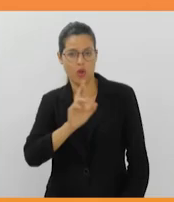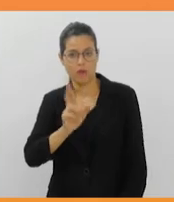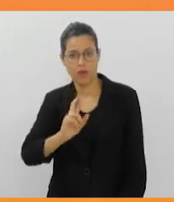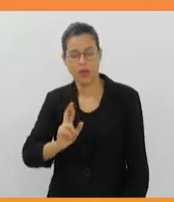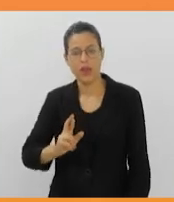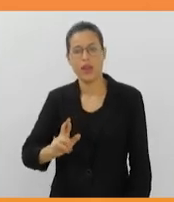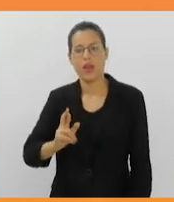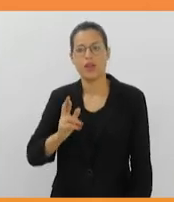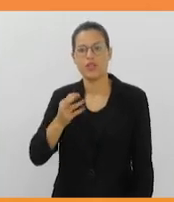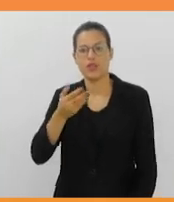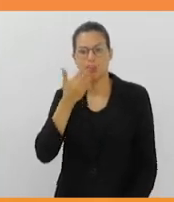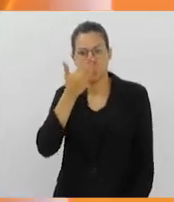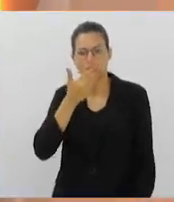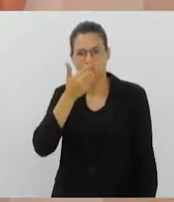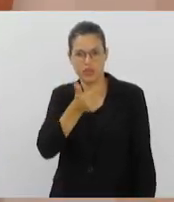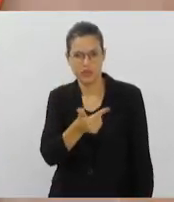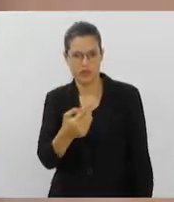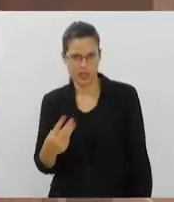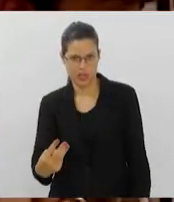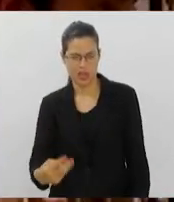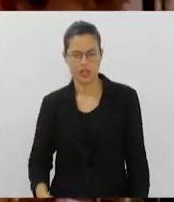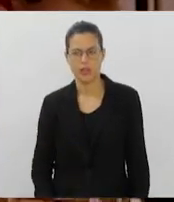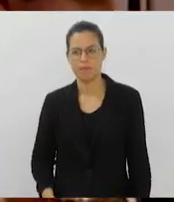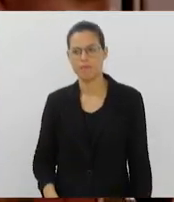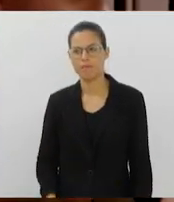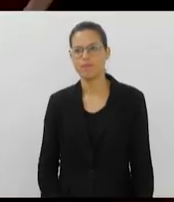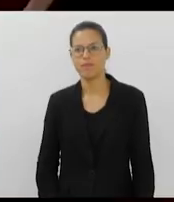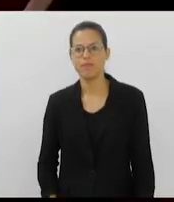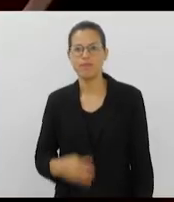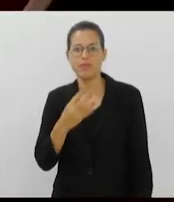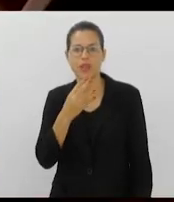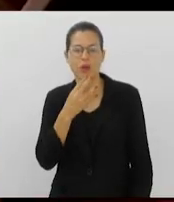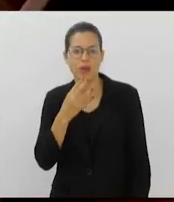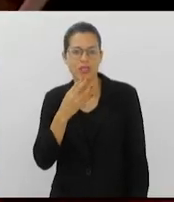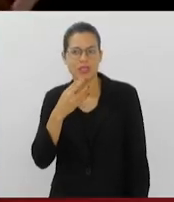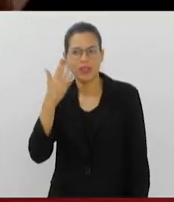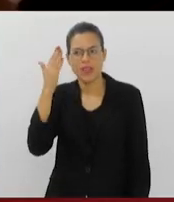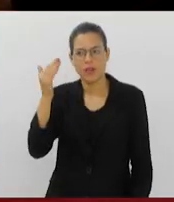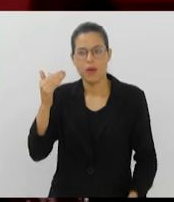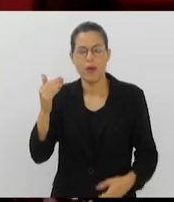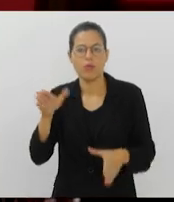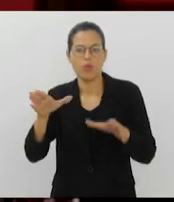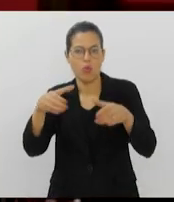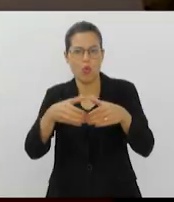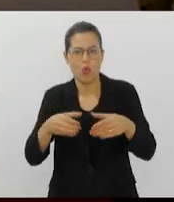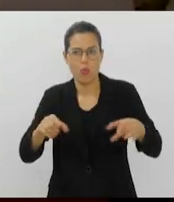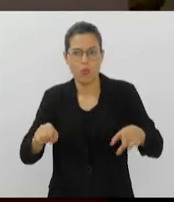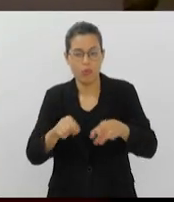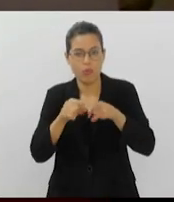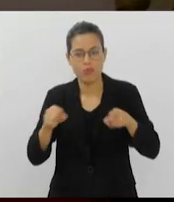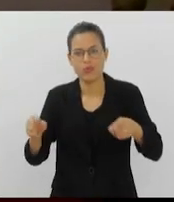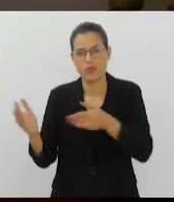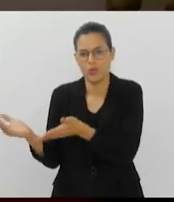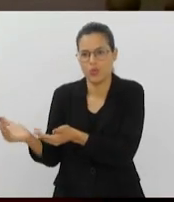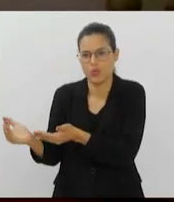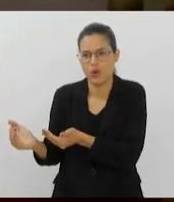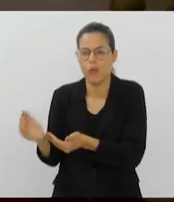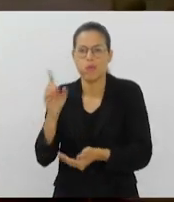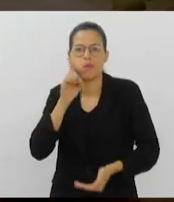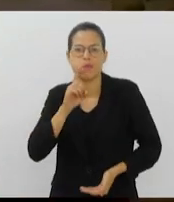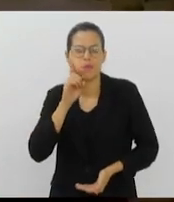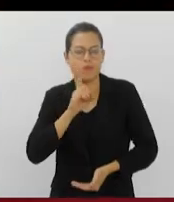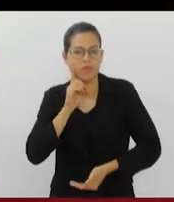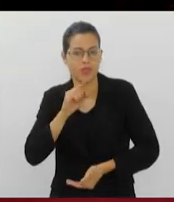sobremesas, R$ 23,00. Conhecida por reunir os melhores músicos jovens dos Estados Unidos, a National Youth